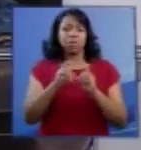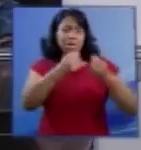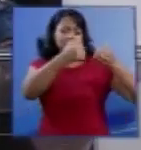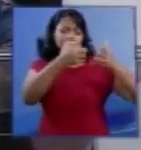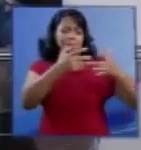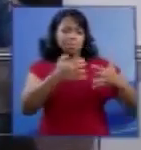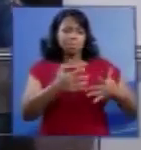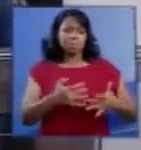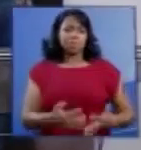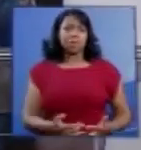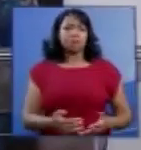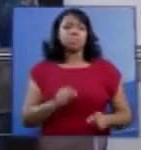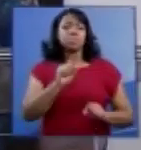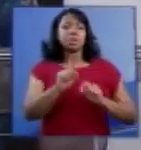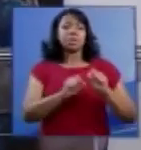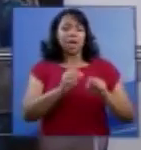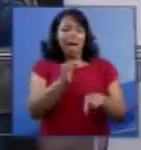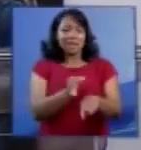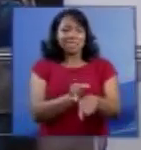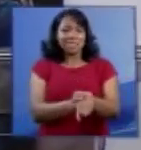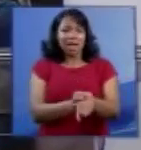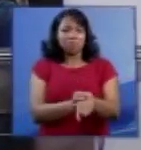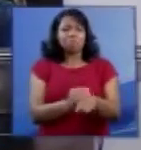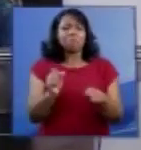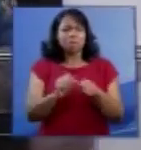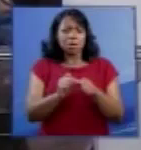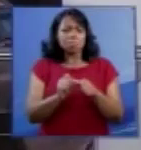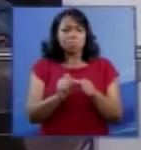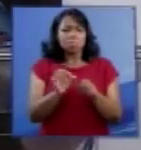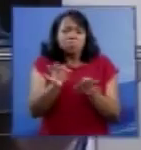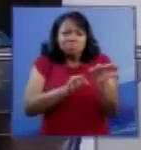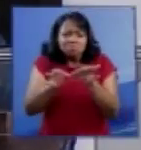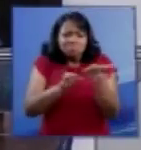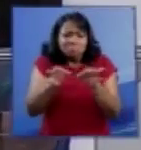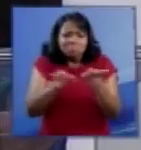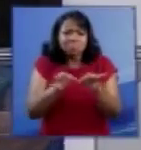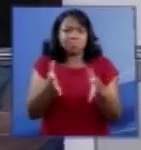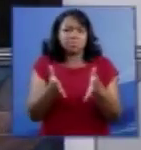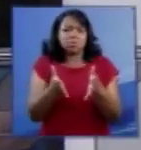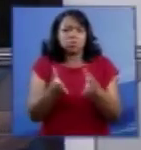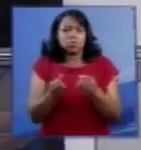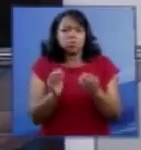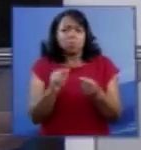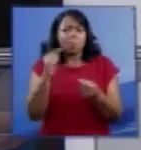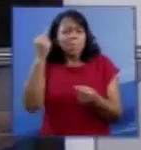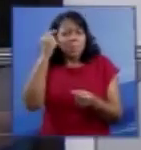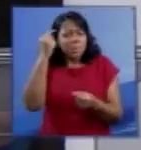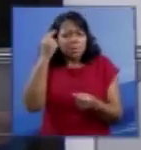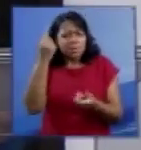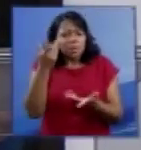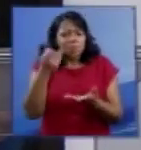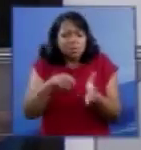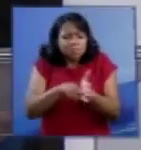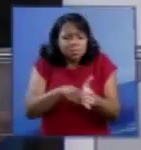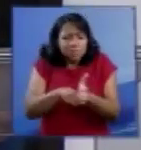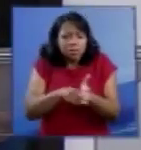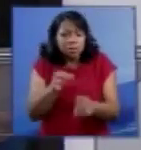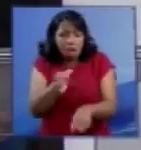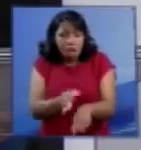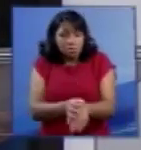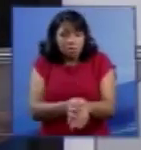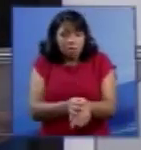explica que a célula foi planejada. De todas as maneiras que você investiga a célula